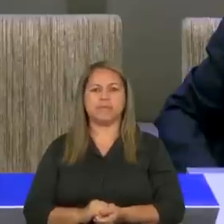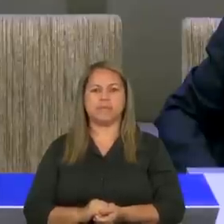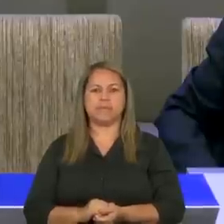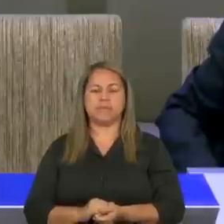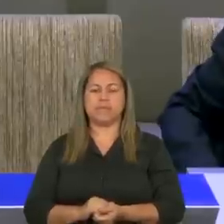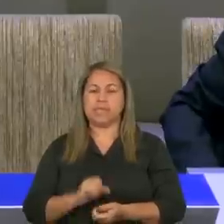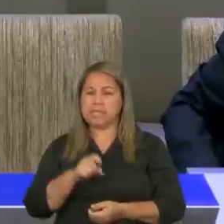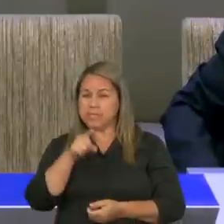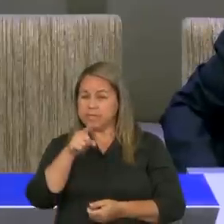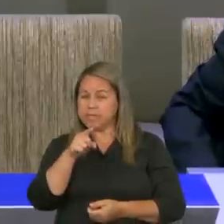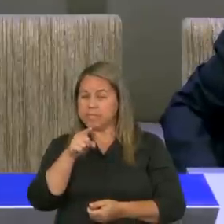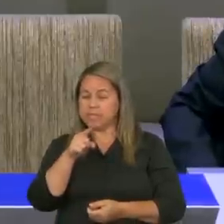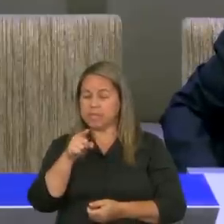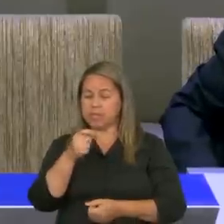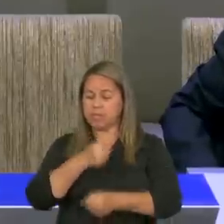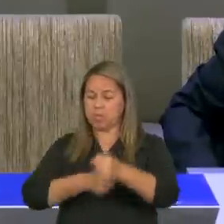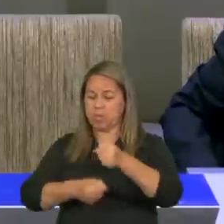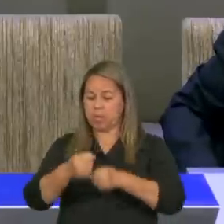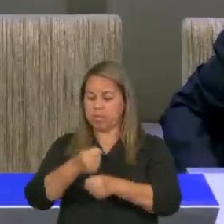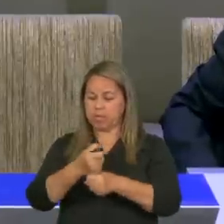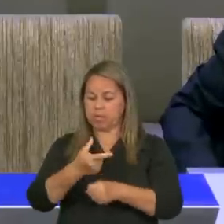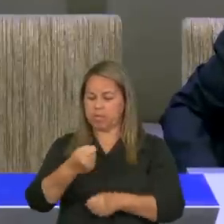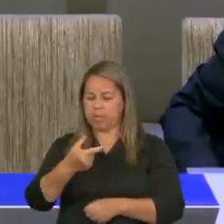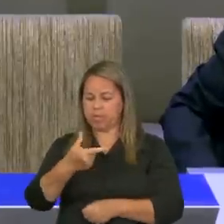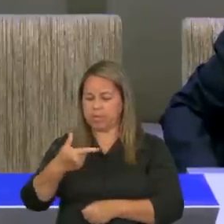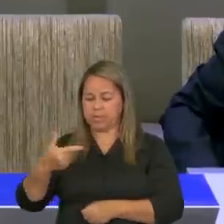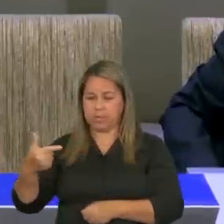2022, em 2023,